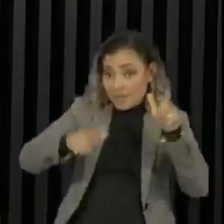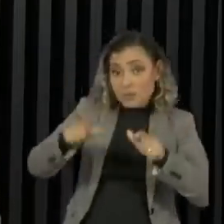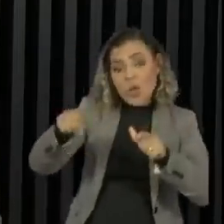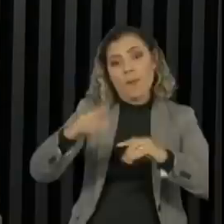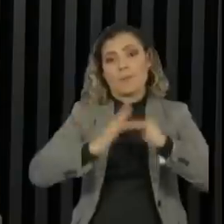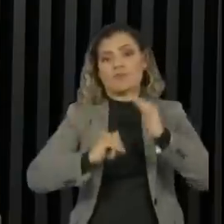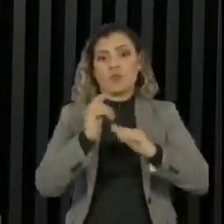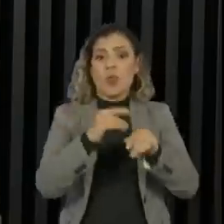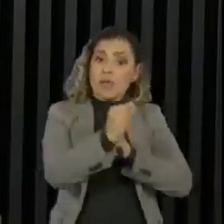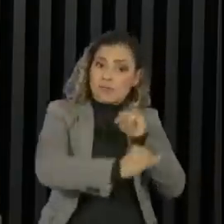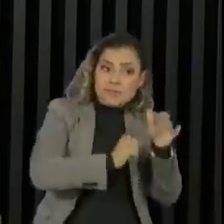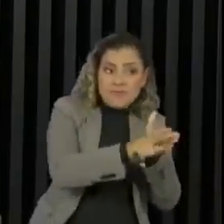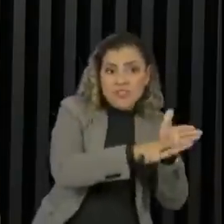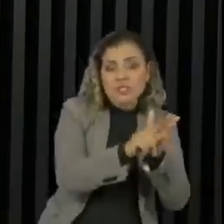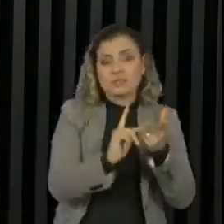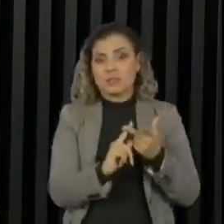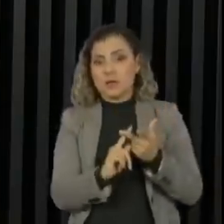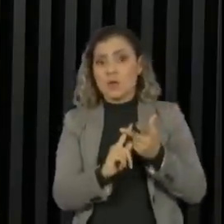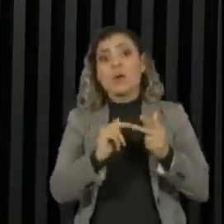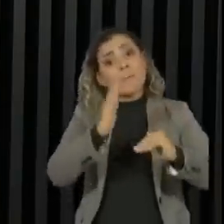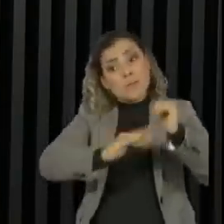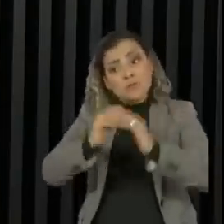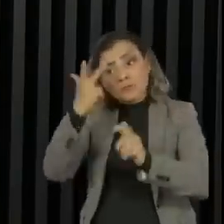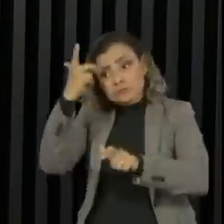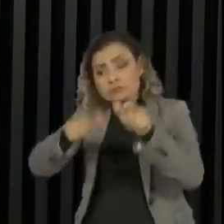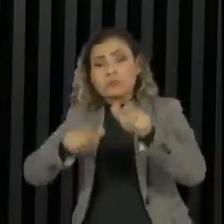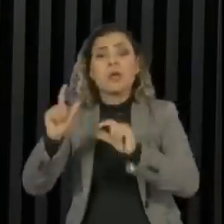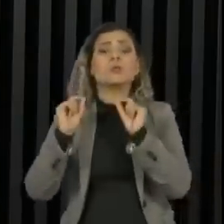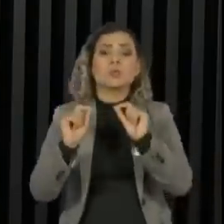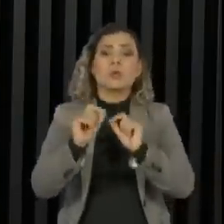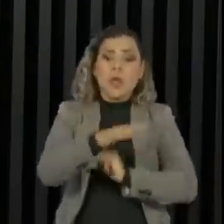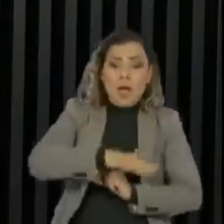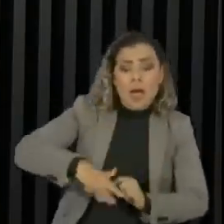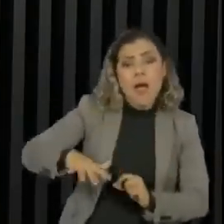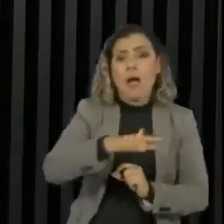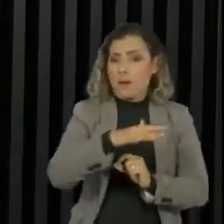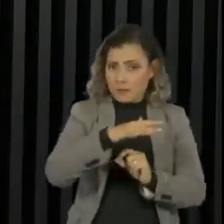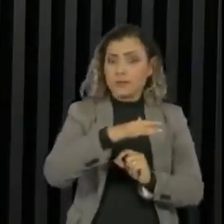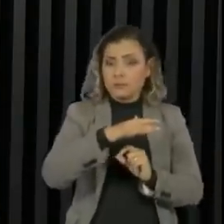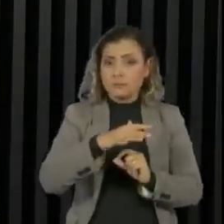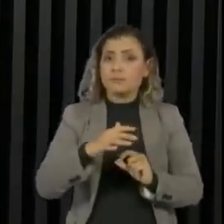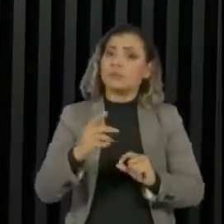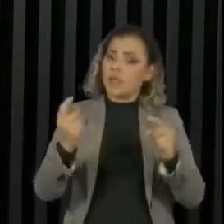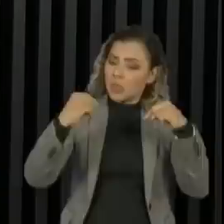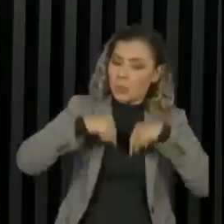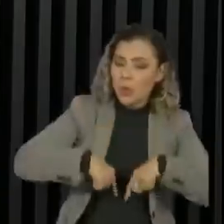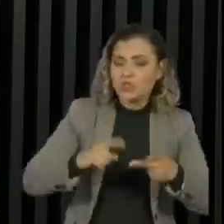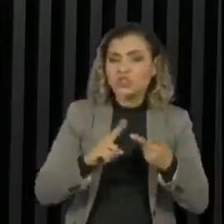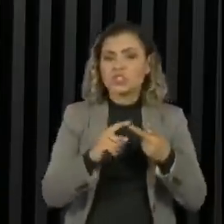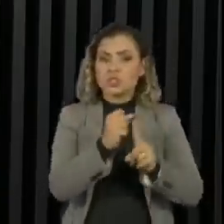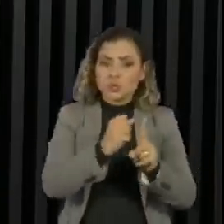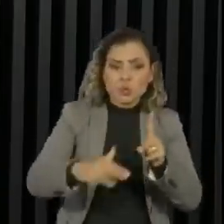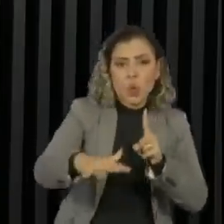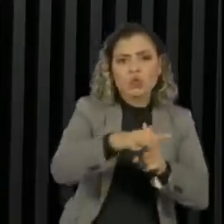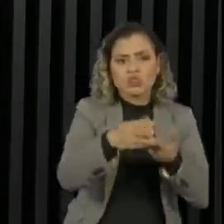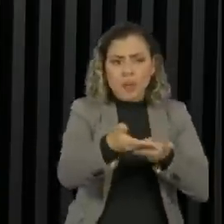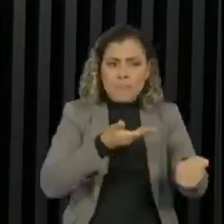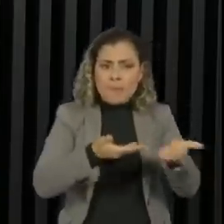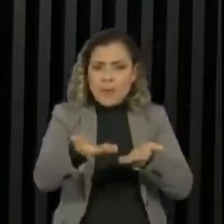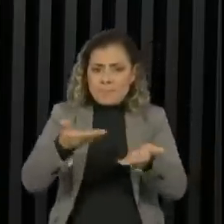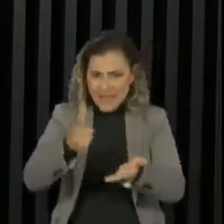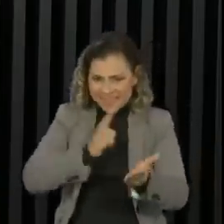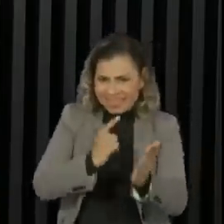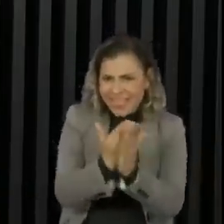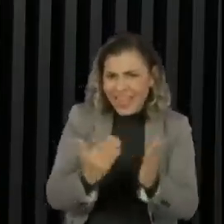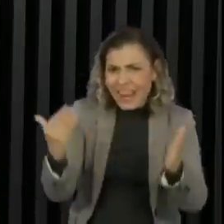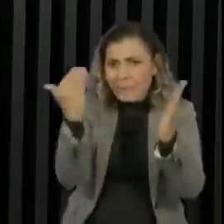investigação, que são especialistas também na própria antropologia envolvida, na sociologia envolvida. Será que há um limite sendo ultrapassado